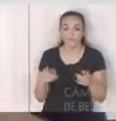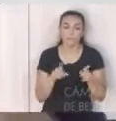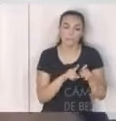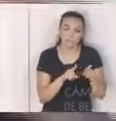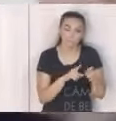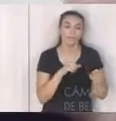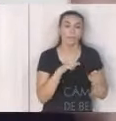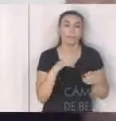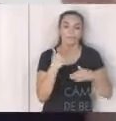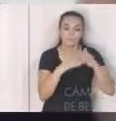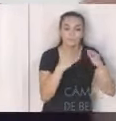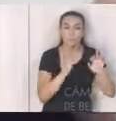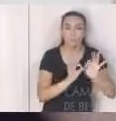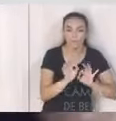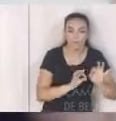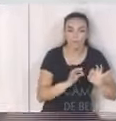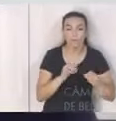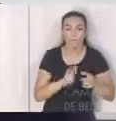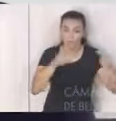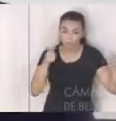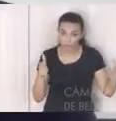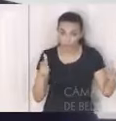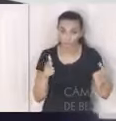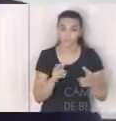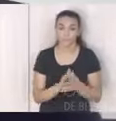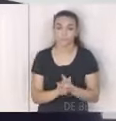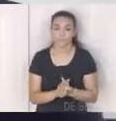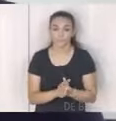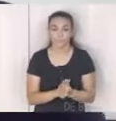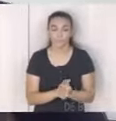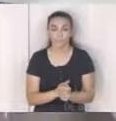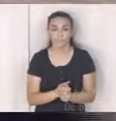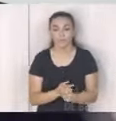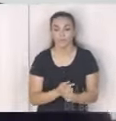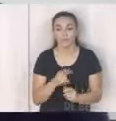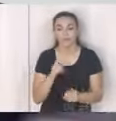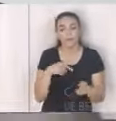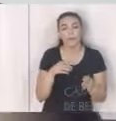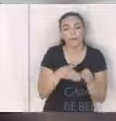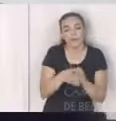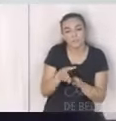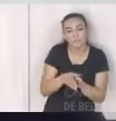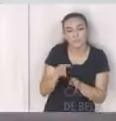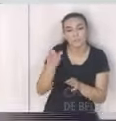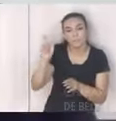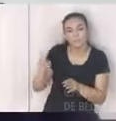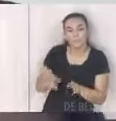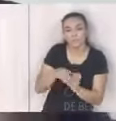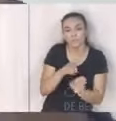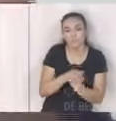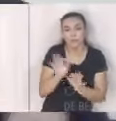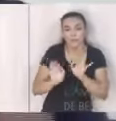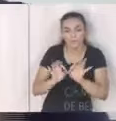iniciamos o desenvolvimento de um grande plano que é que é orientador do projeto executivo